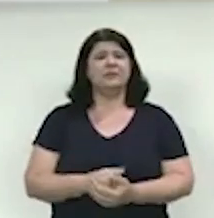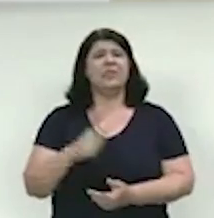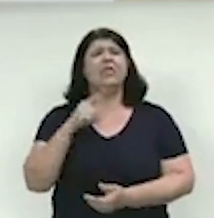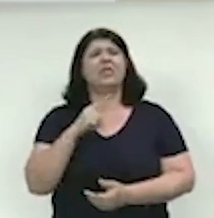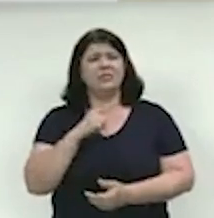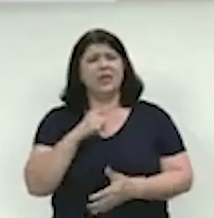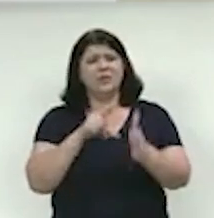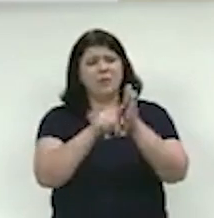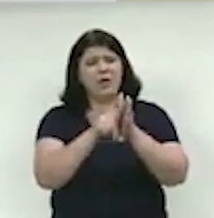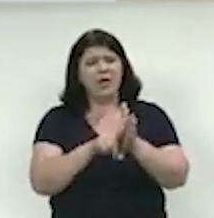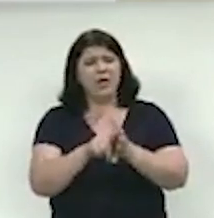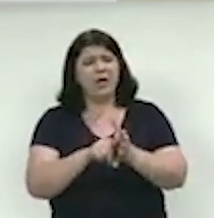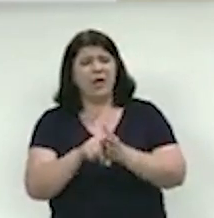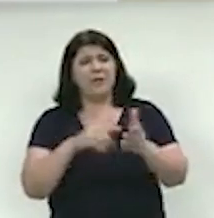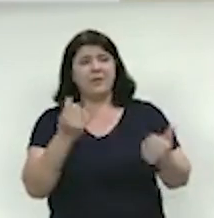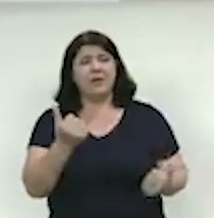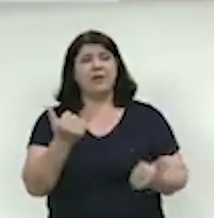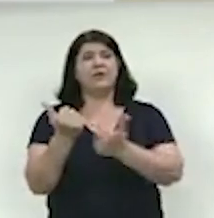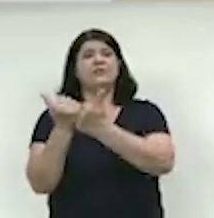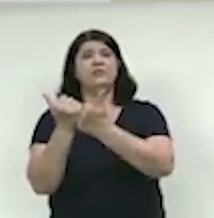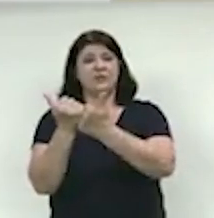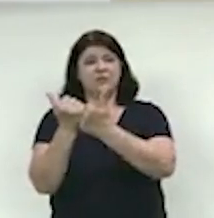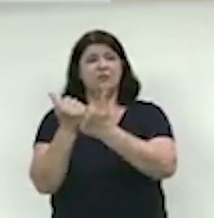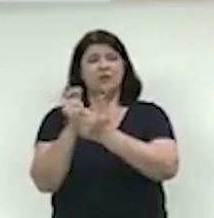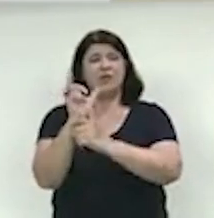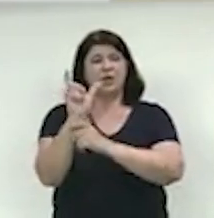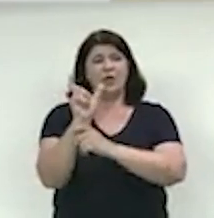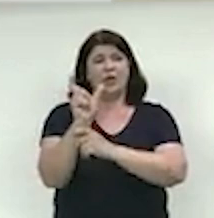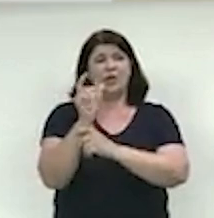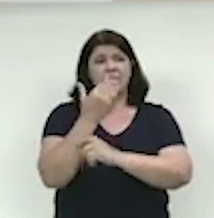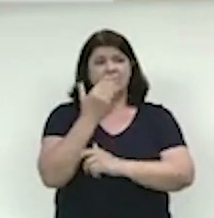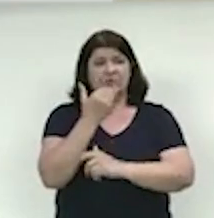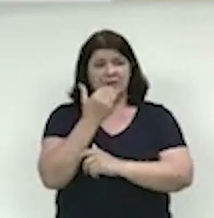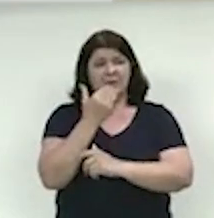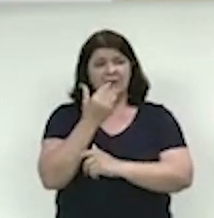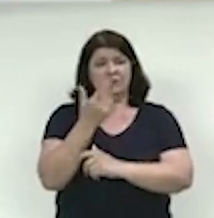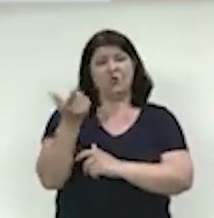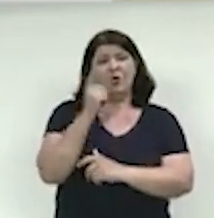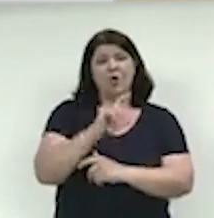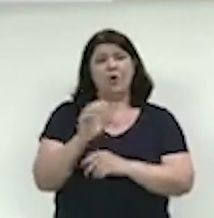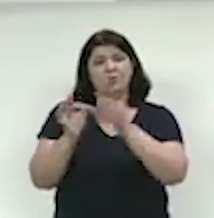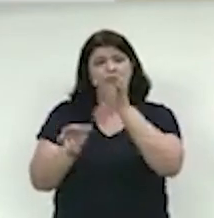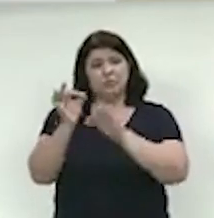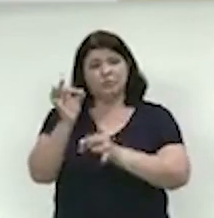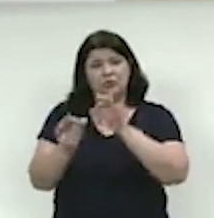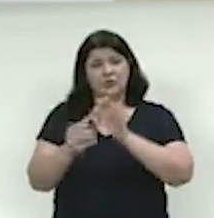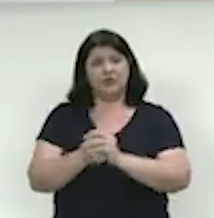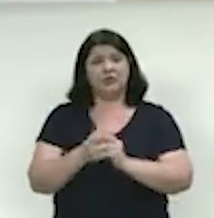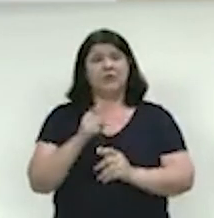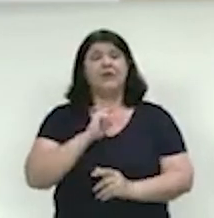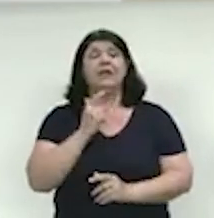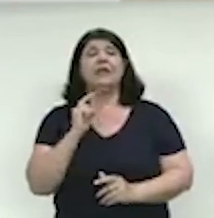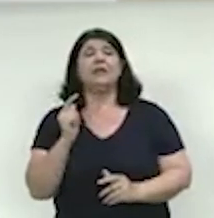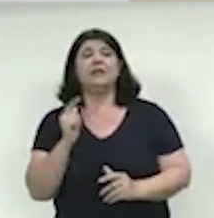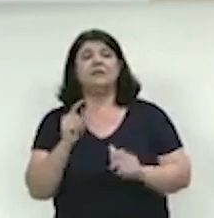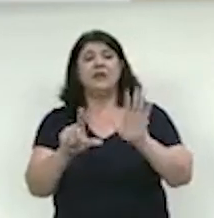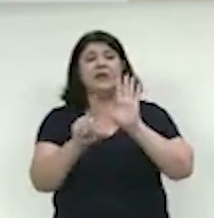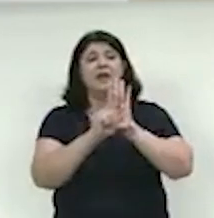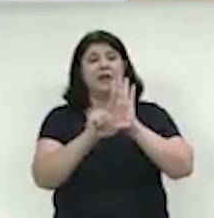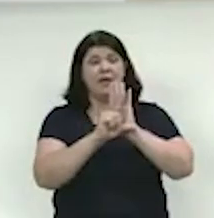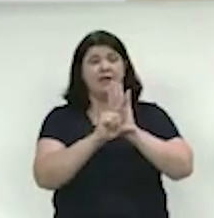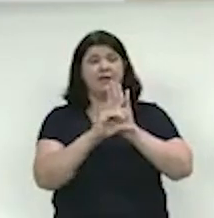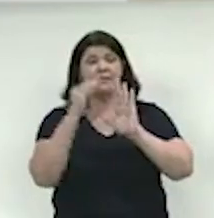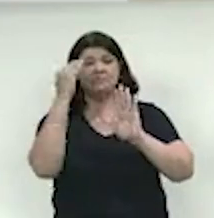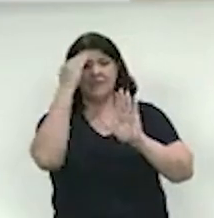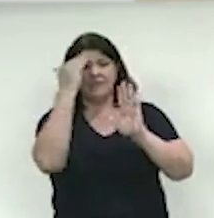substituir o benefício por outro de natureza jurídica que não afronte as leis vigentes?